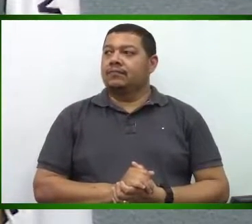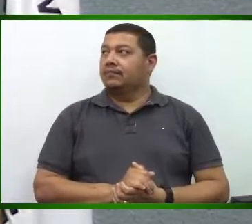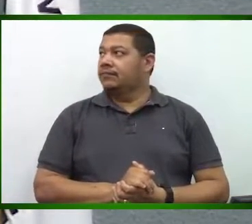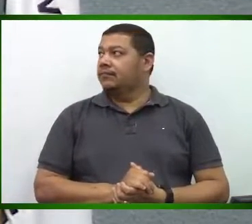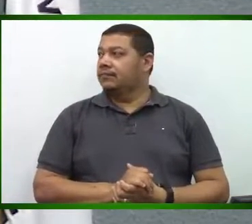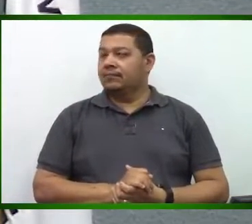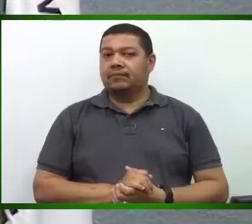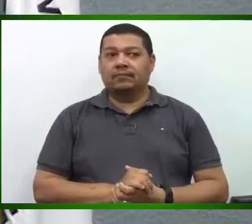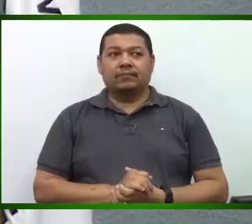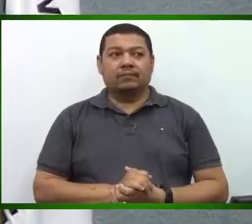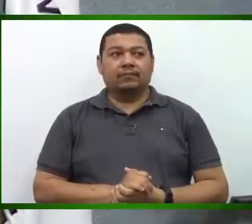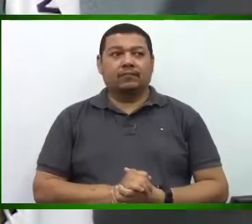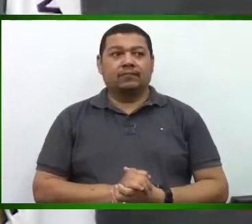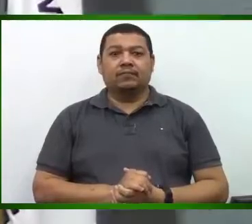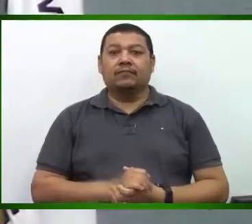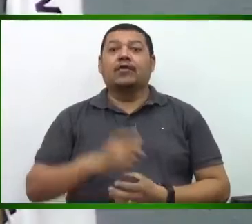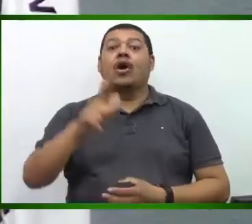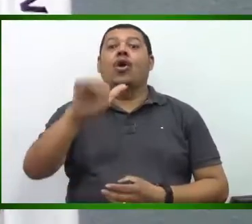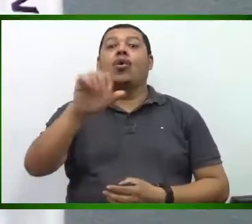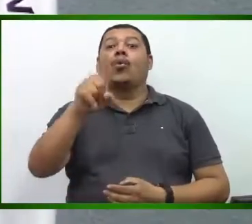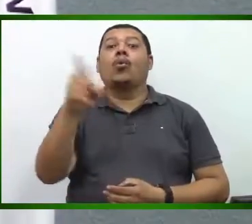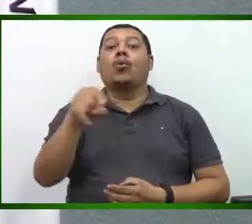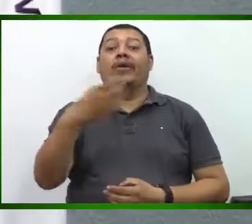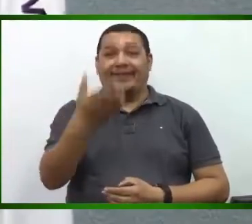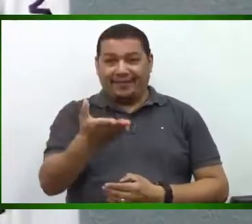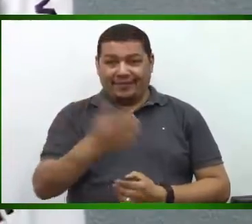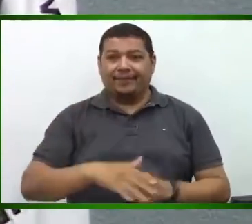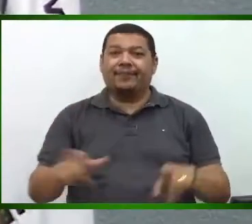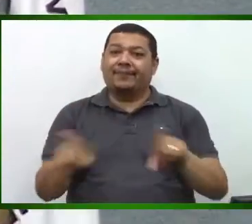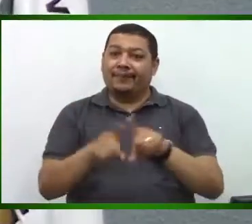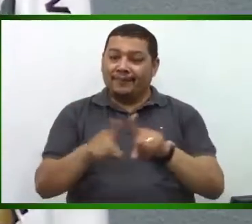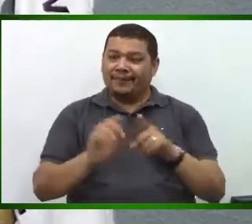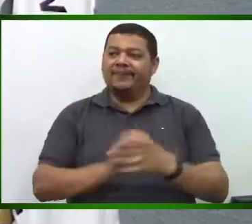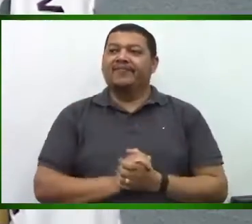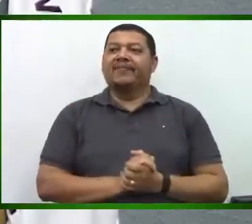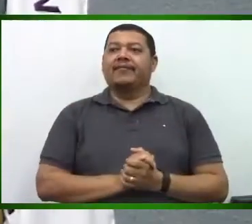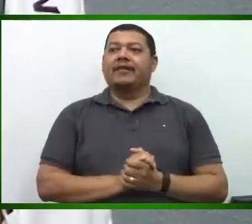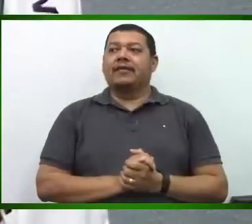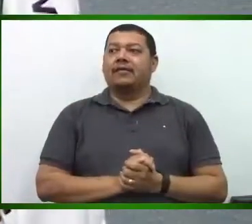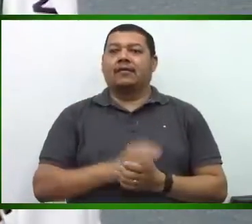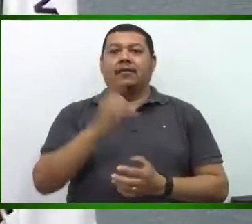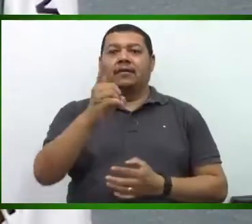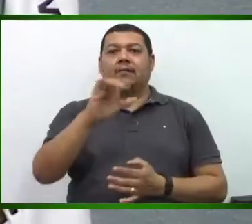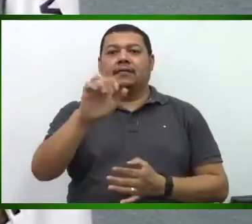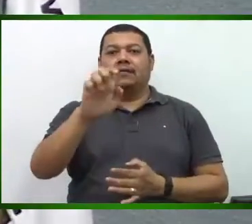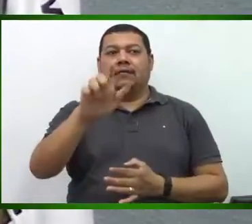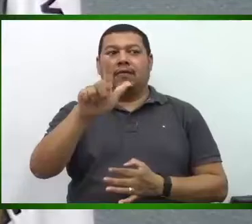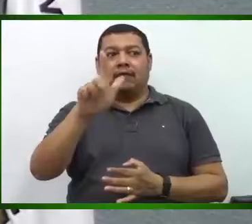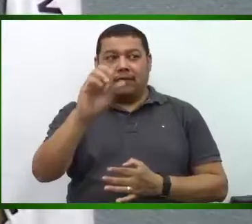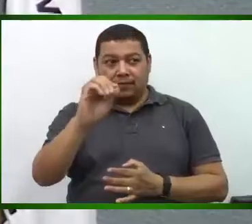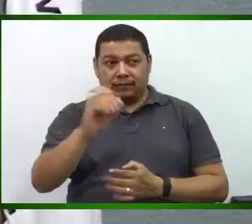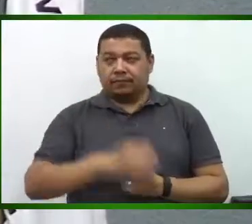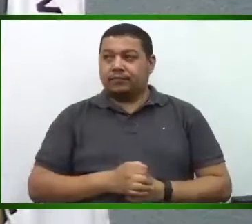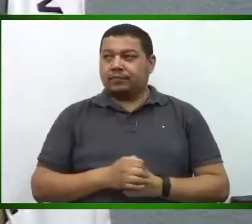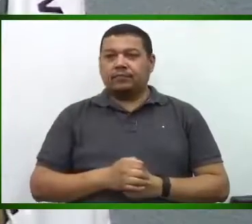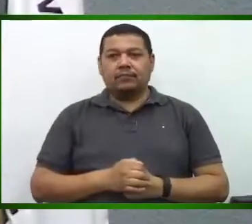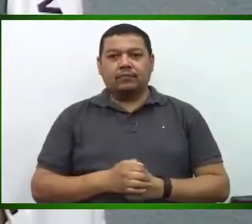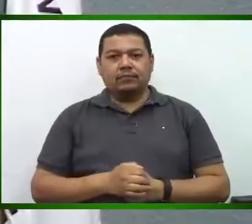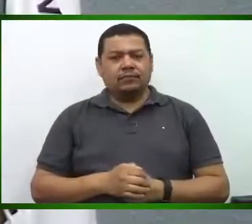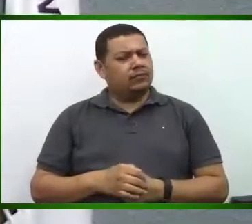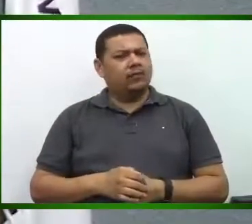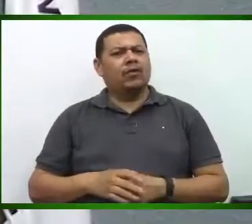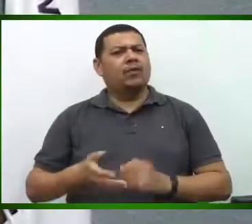doutor Luiz Paulo, cumprimentar Diego Maia, enfim,